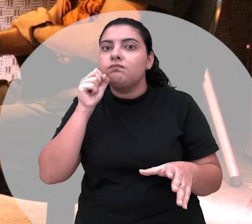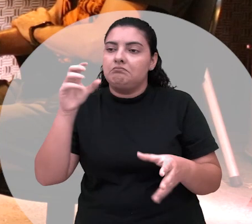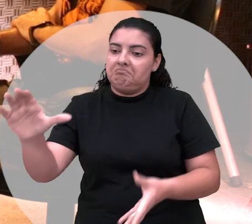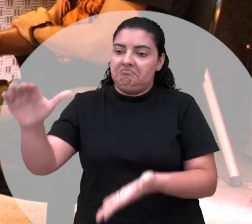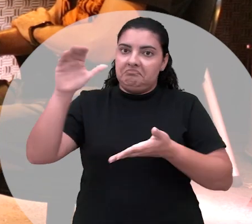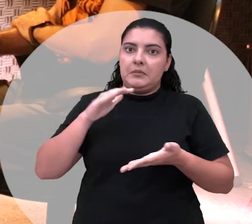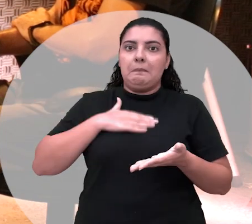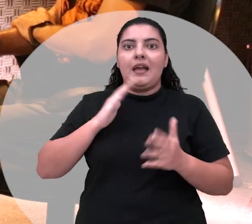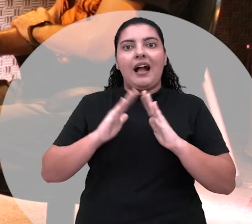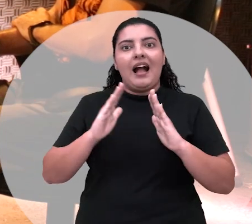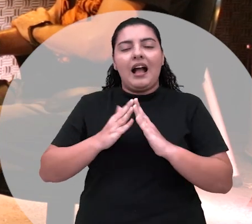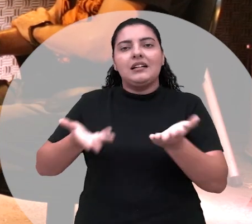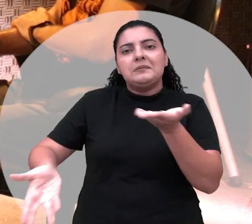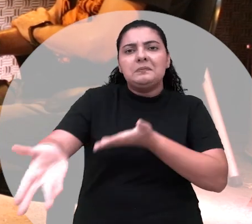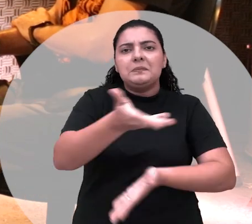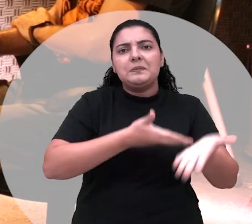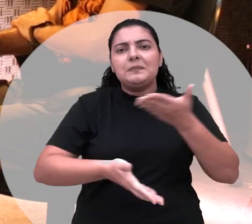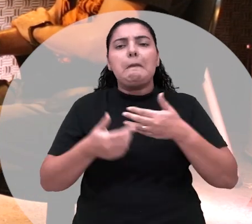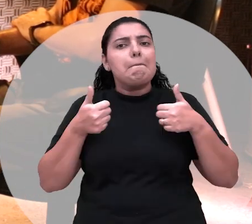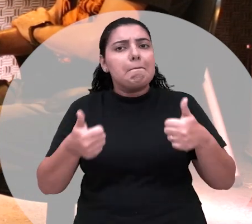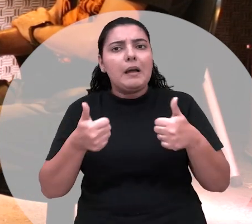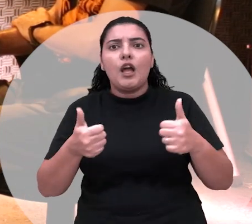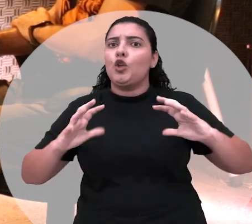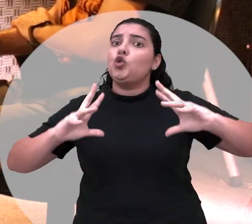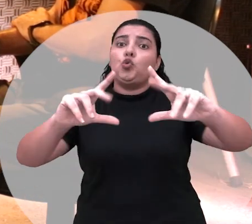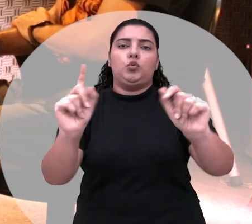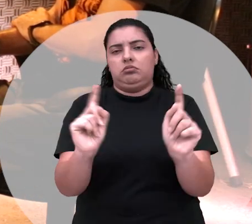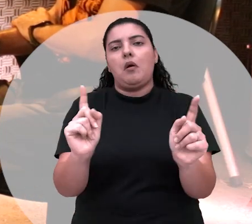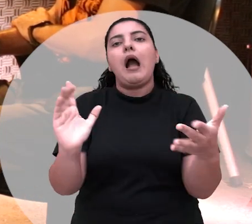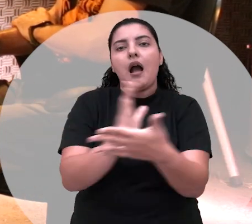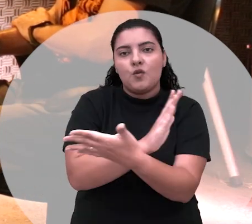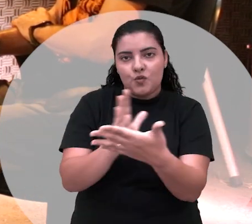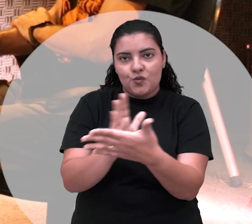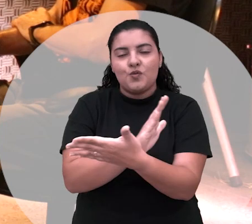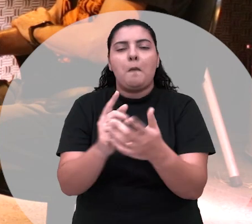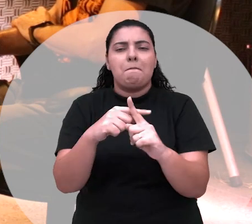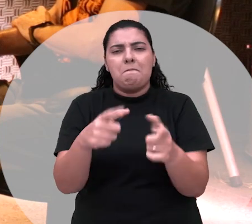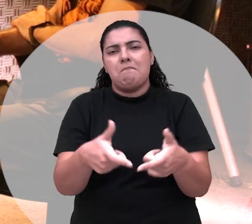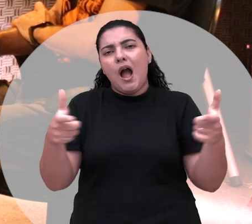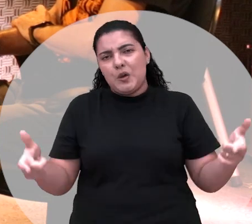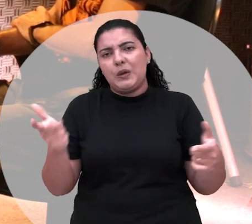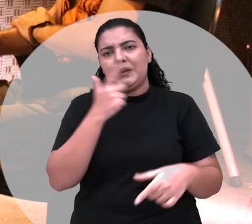então existe uma troca entre as vizinhanças não digo todas mas existe uma boa parte